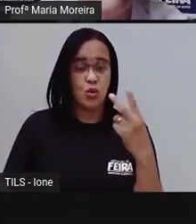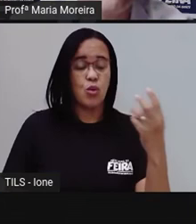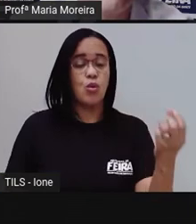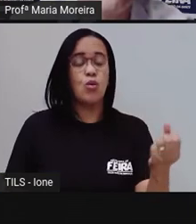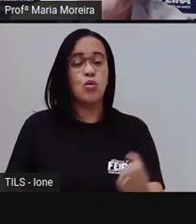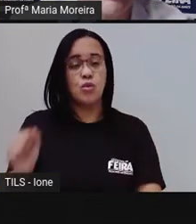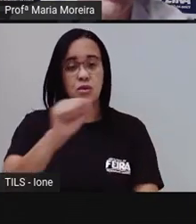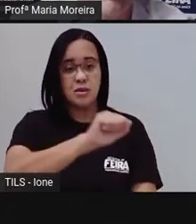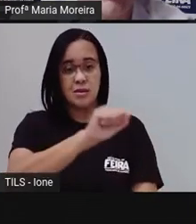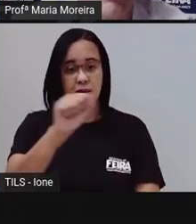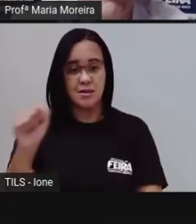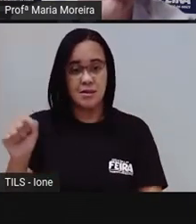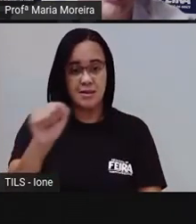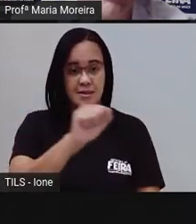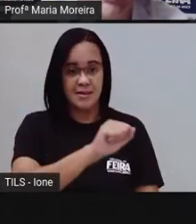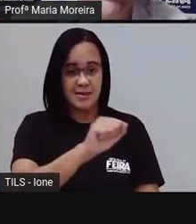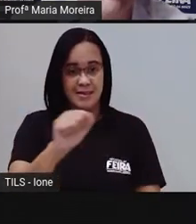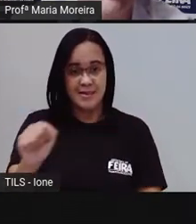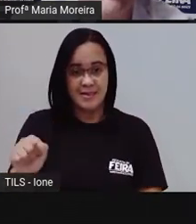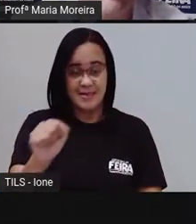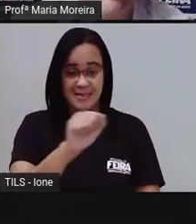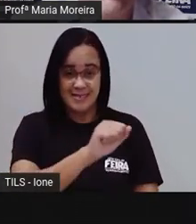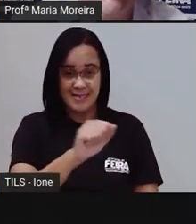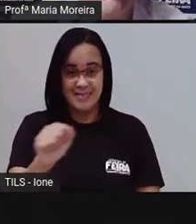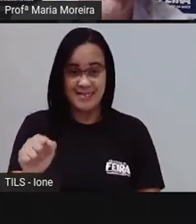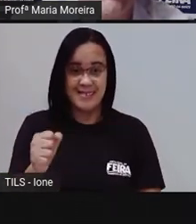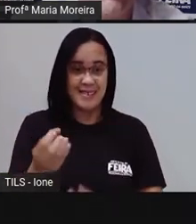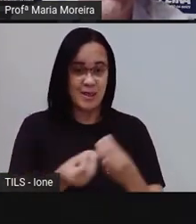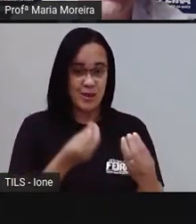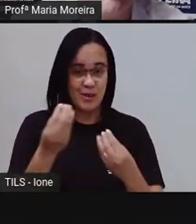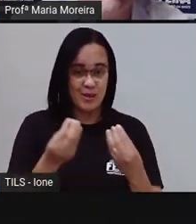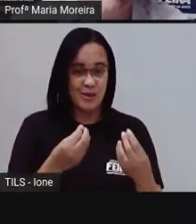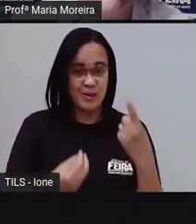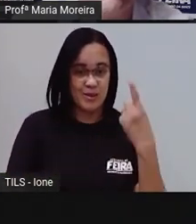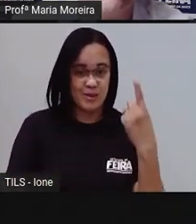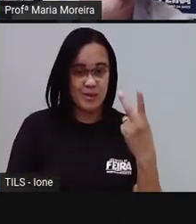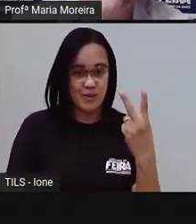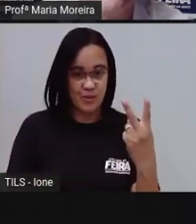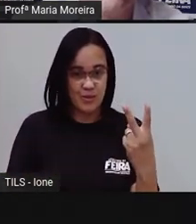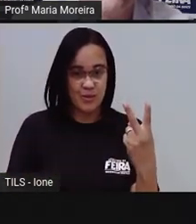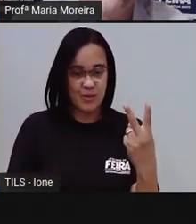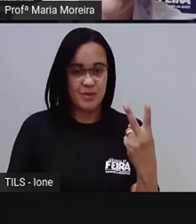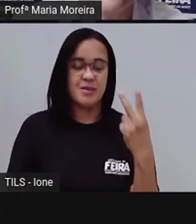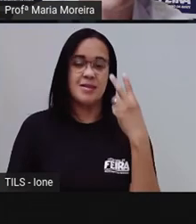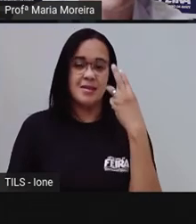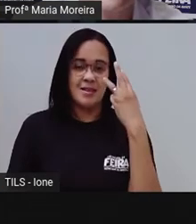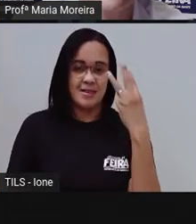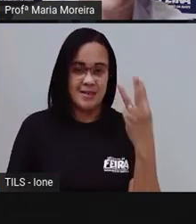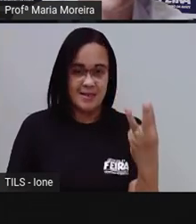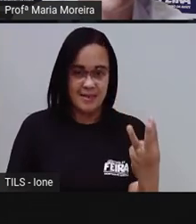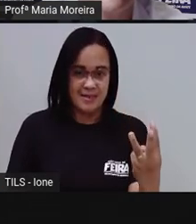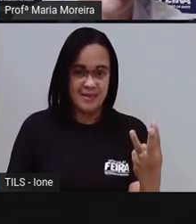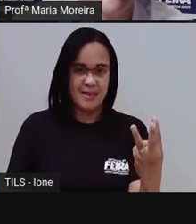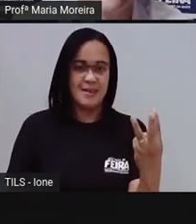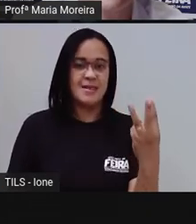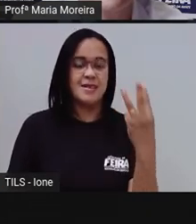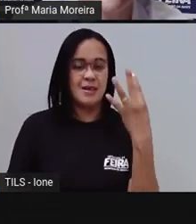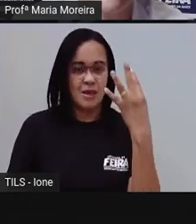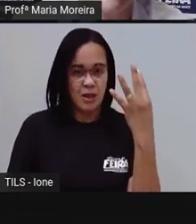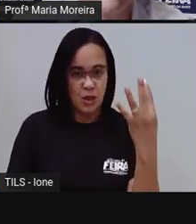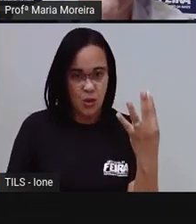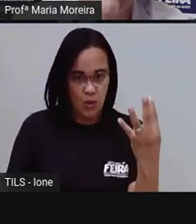né? Fica como? Vamos botar mais, ó. Uma, duas, três,